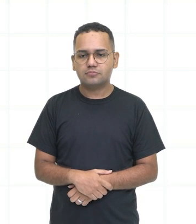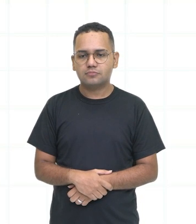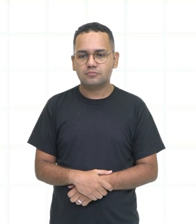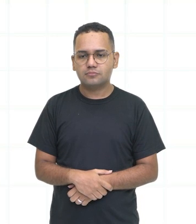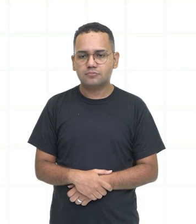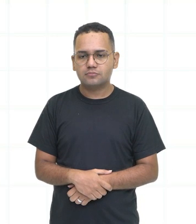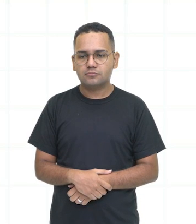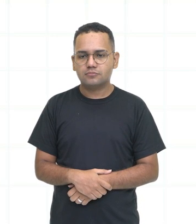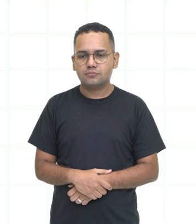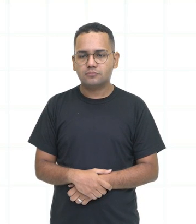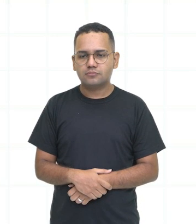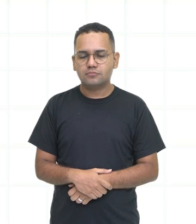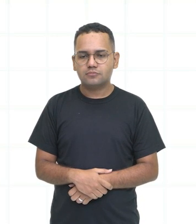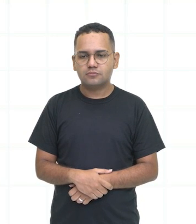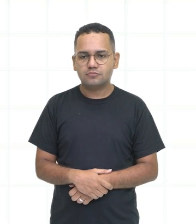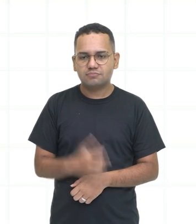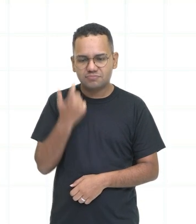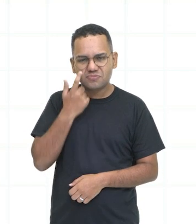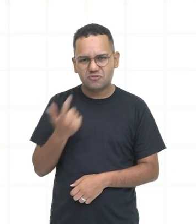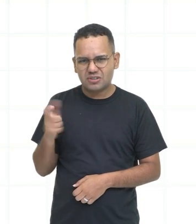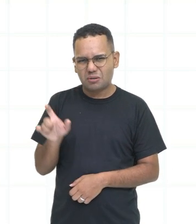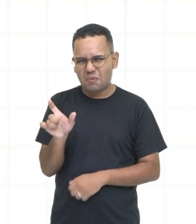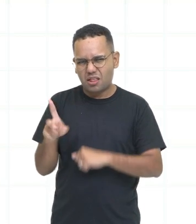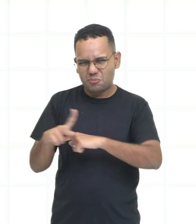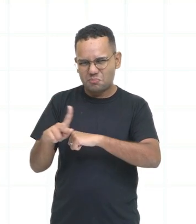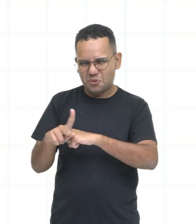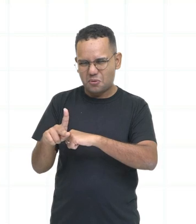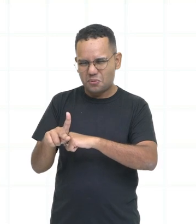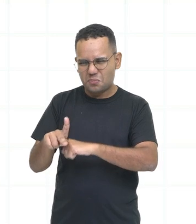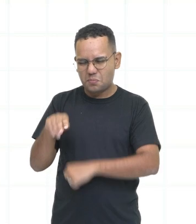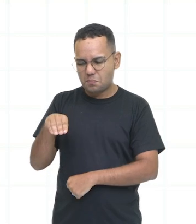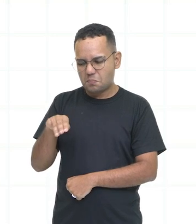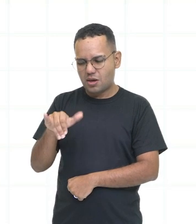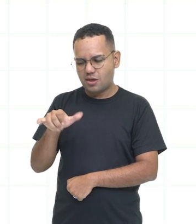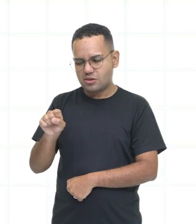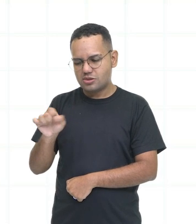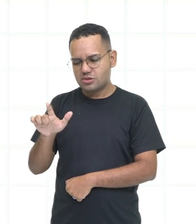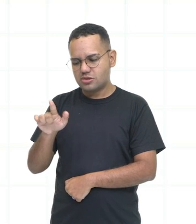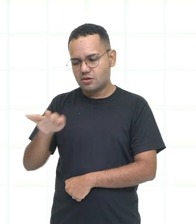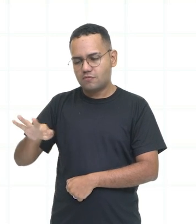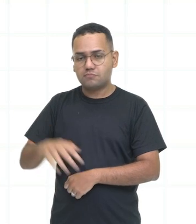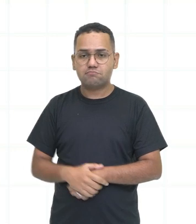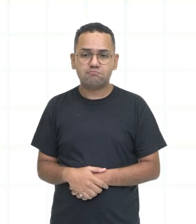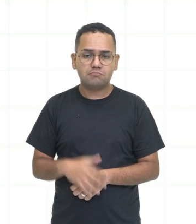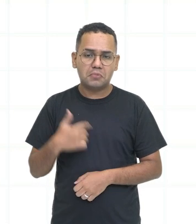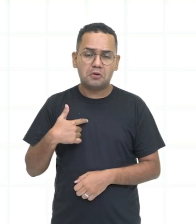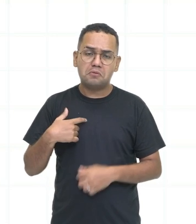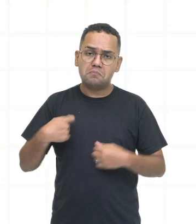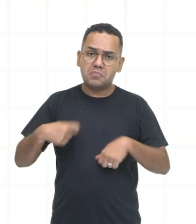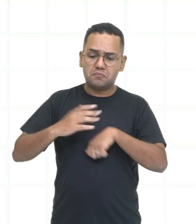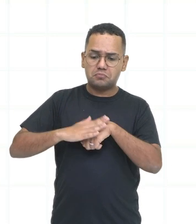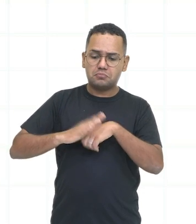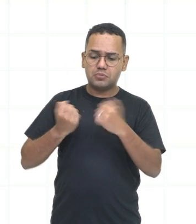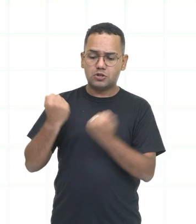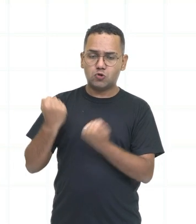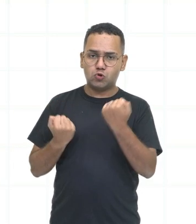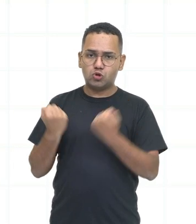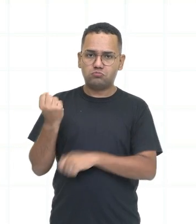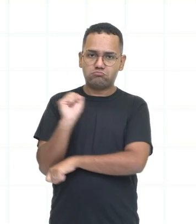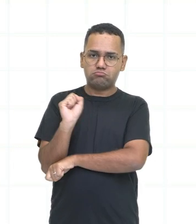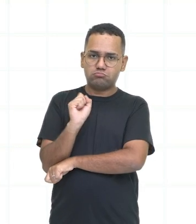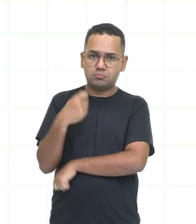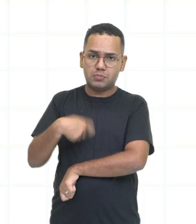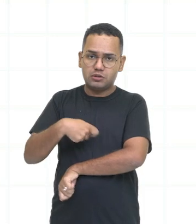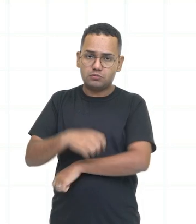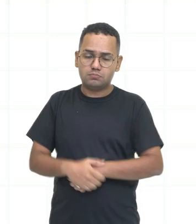by myself. Olha só aqui o nosso pronome reflexivo. Obrigado. Mas eu prefiro dirigir. Eu mesma, né? Então, repare